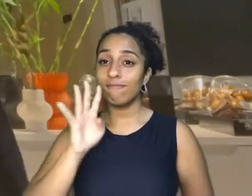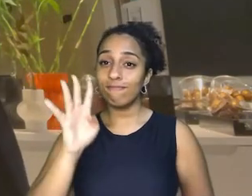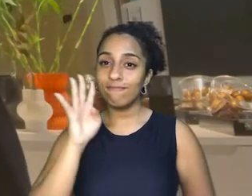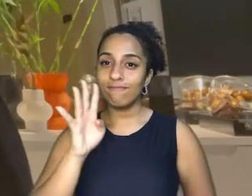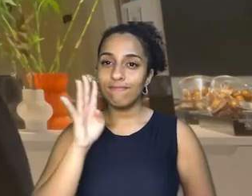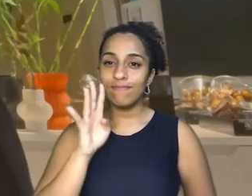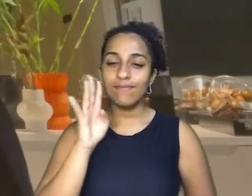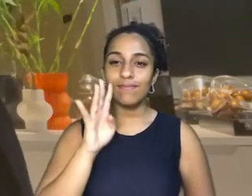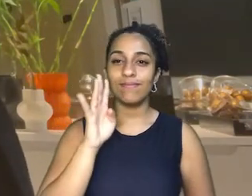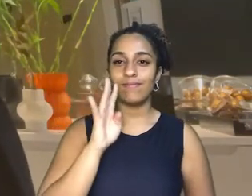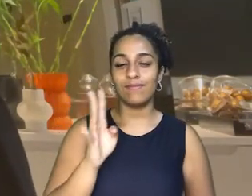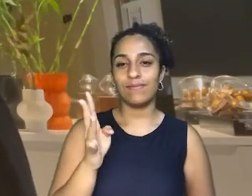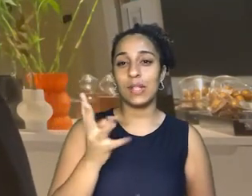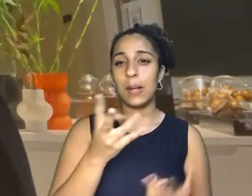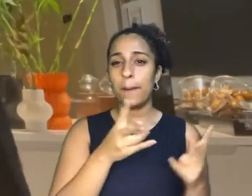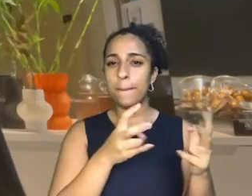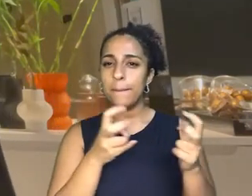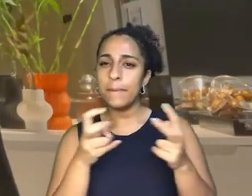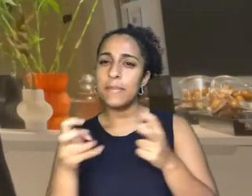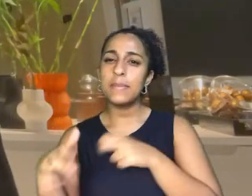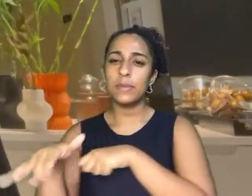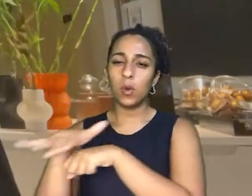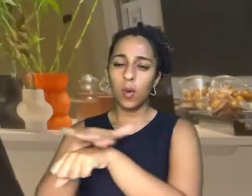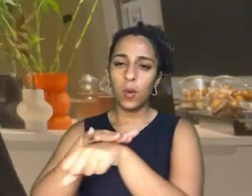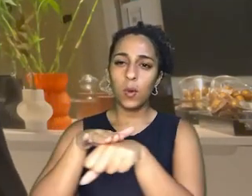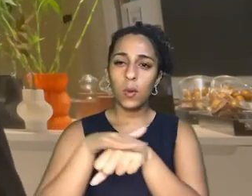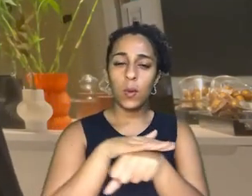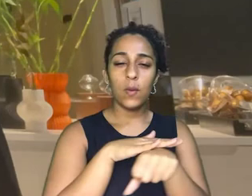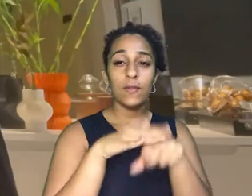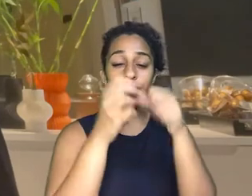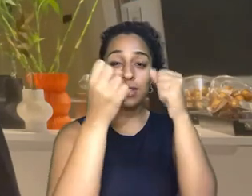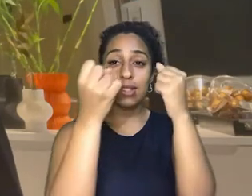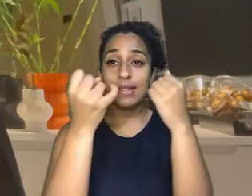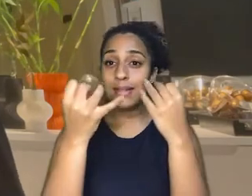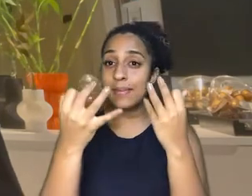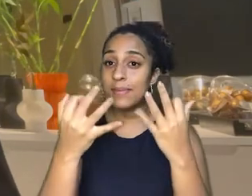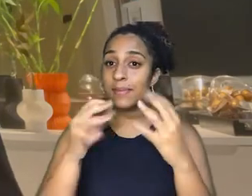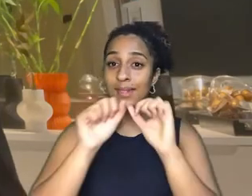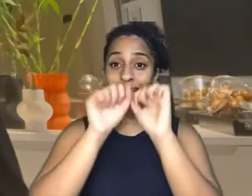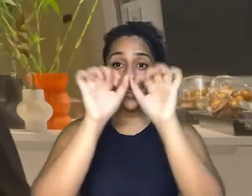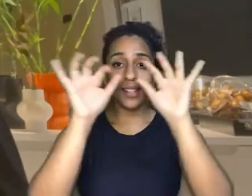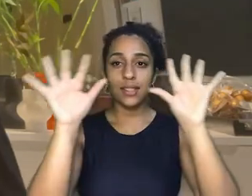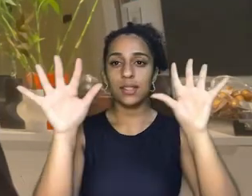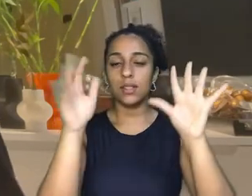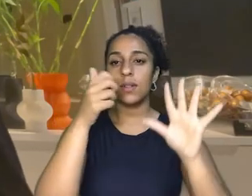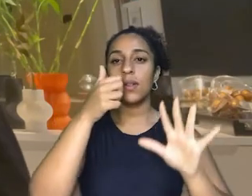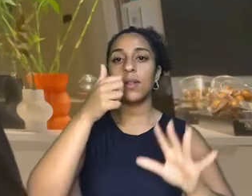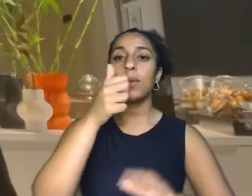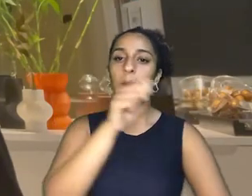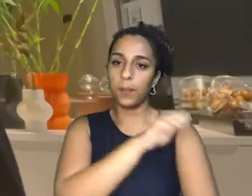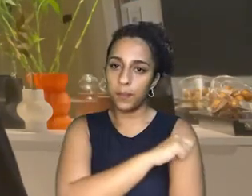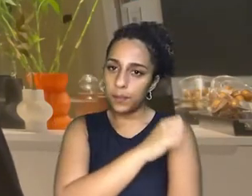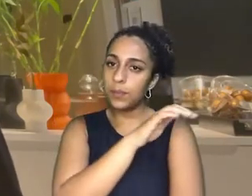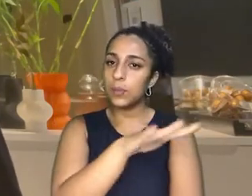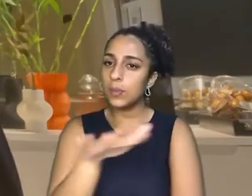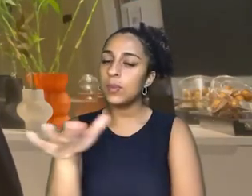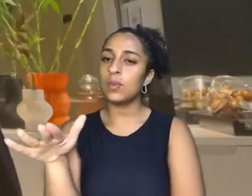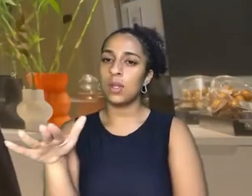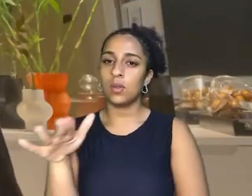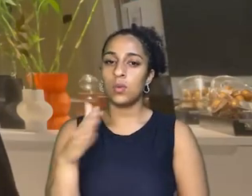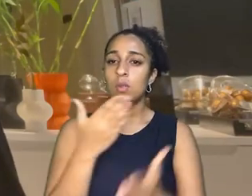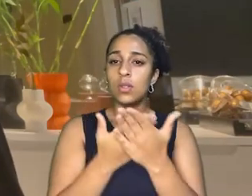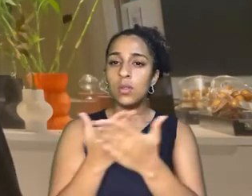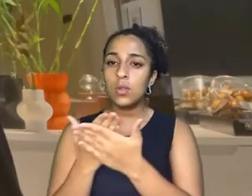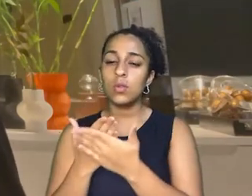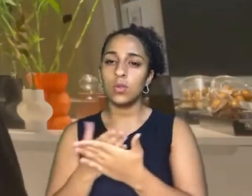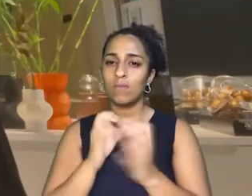discussão a gente deixar claro isso para os nossos alunos. Os sujeitos que estão envolvidos